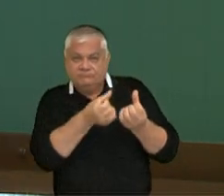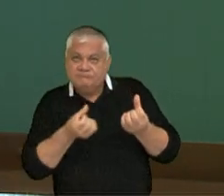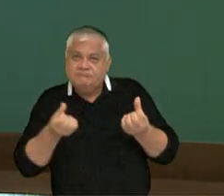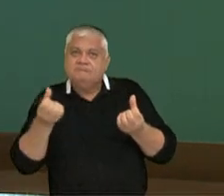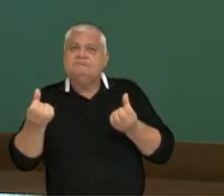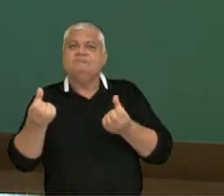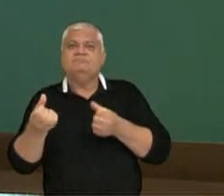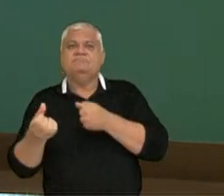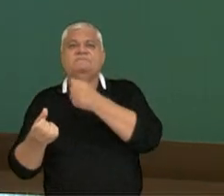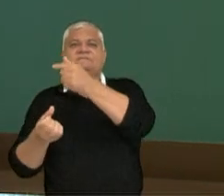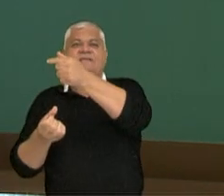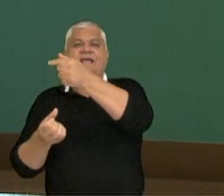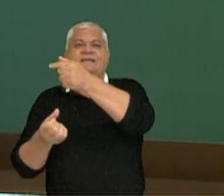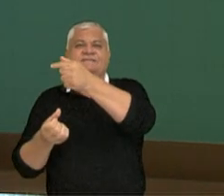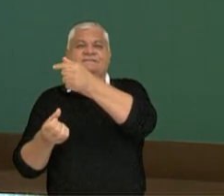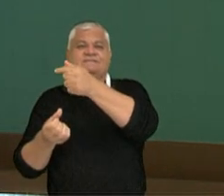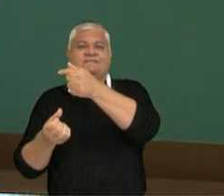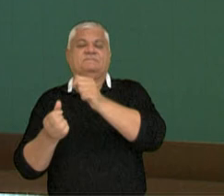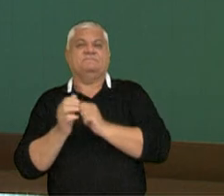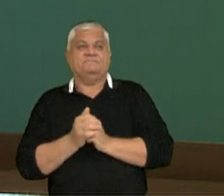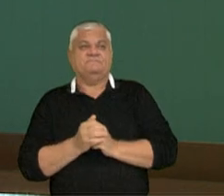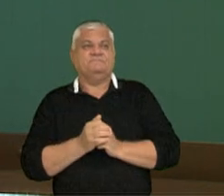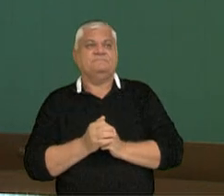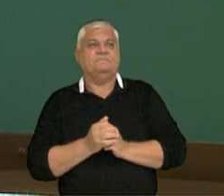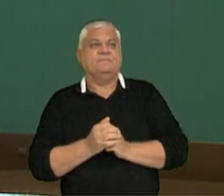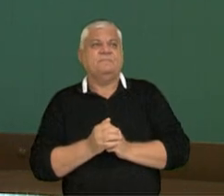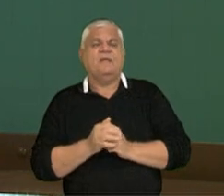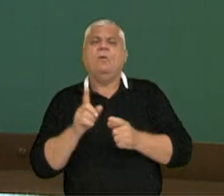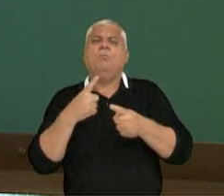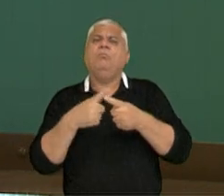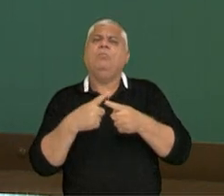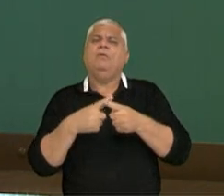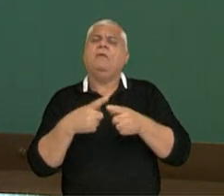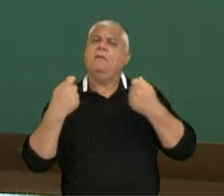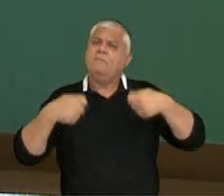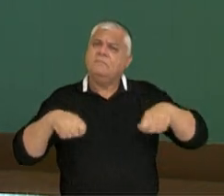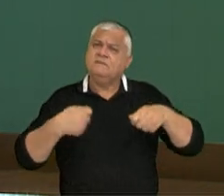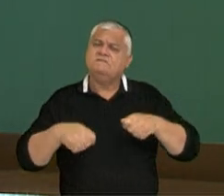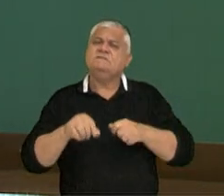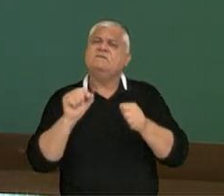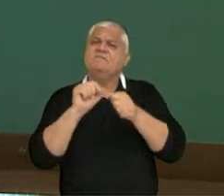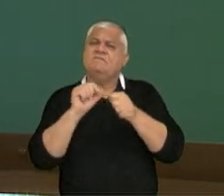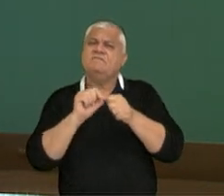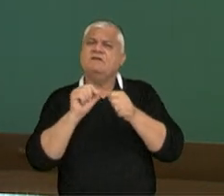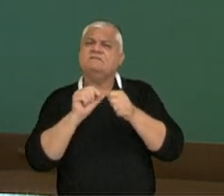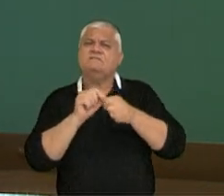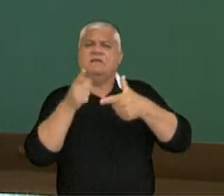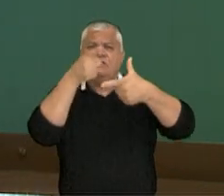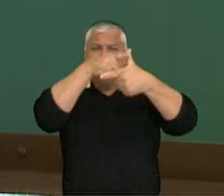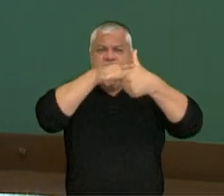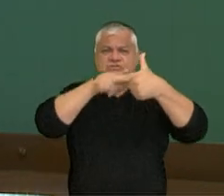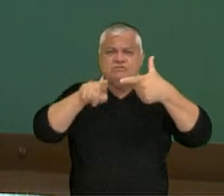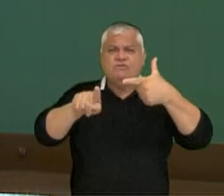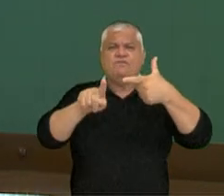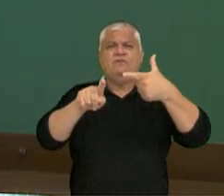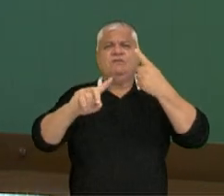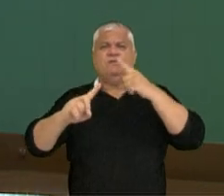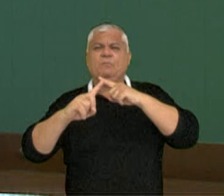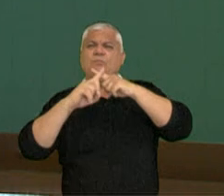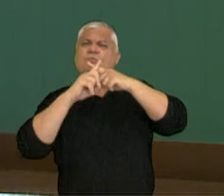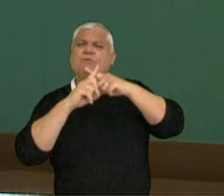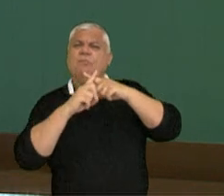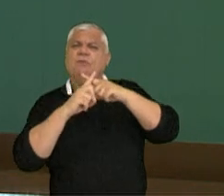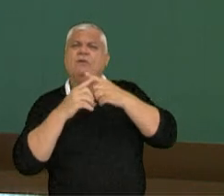somar esses valores, ok? E por que nós devemos fazer esse procedimento? Por que nós